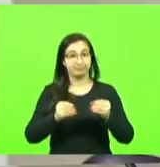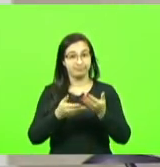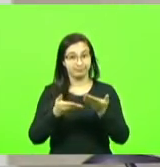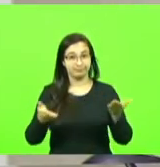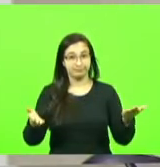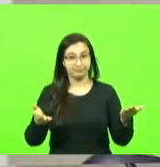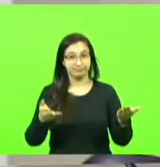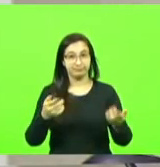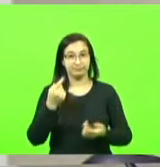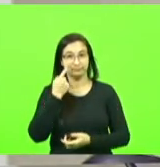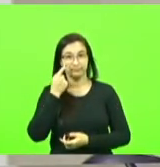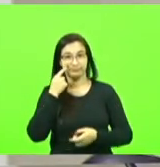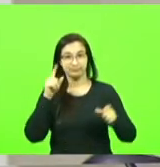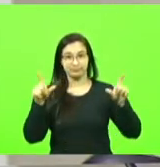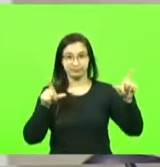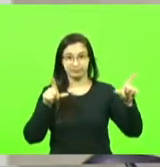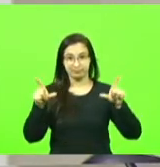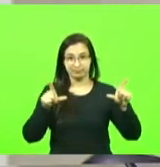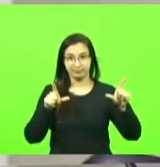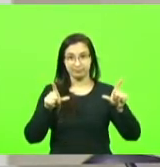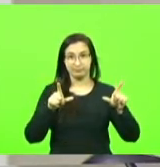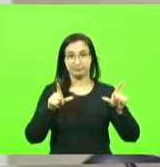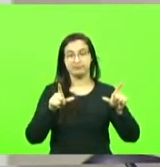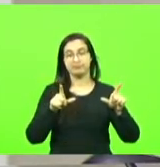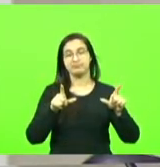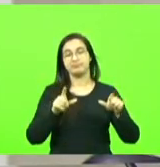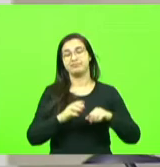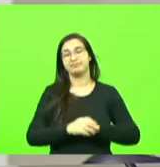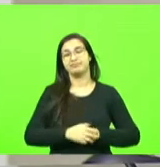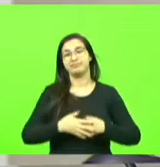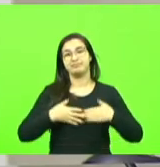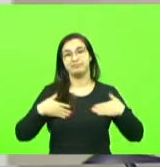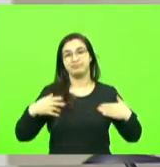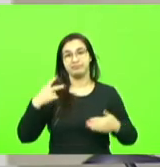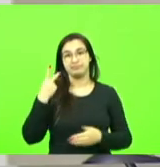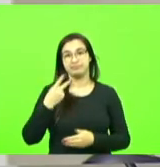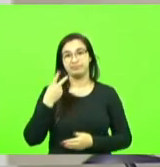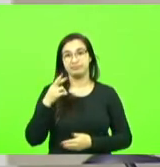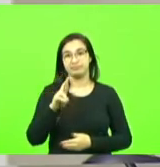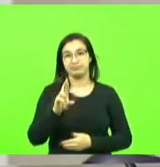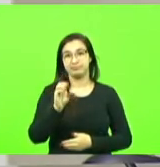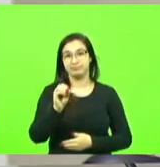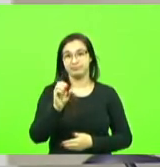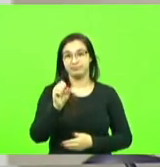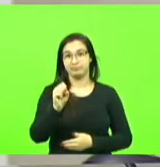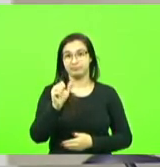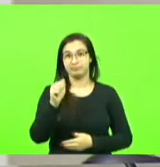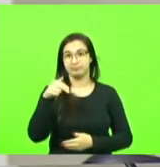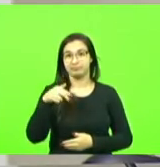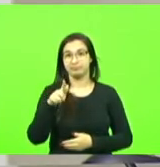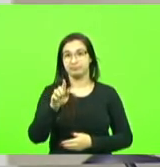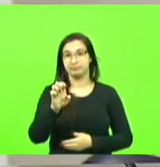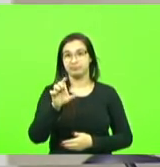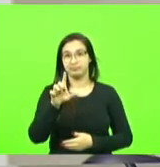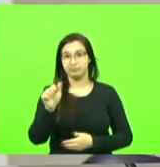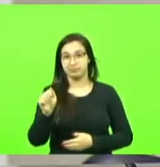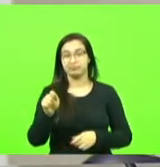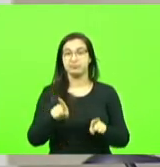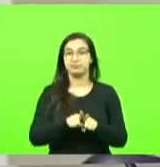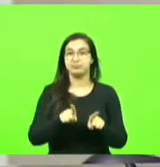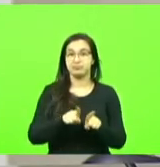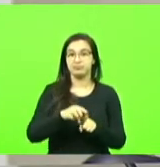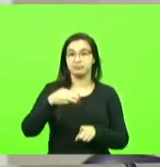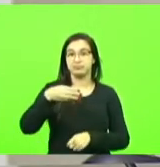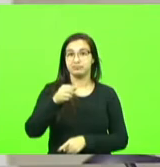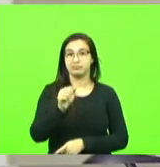acompanhando online saudar a vereadora Rosângela o vereador Márcio que acompanham esse trabalho